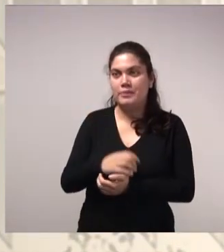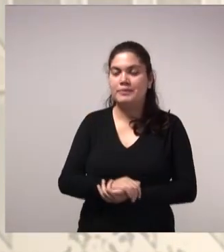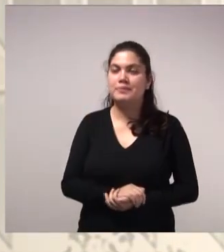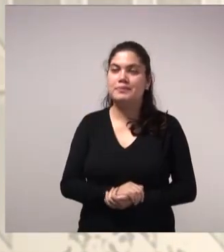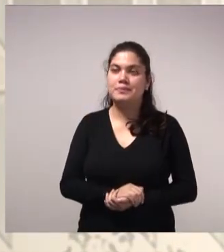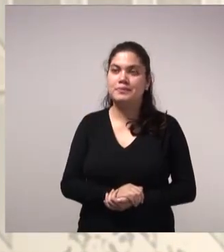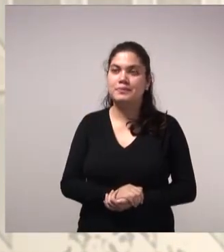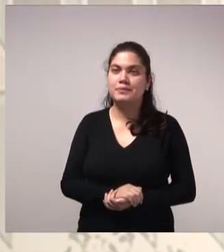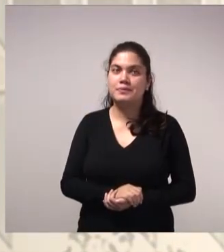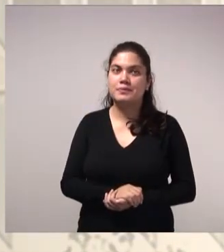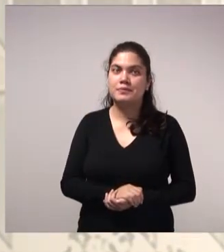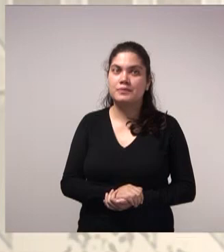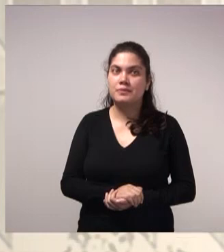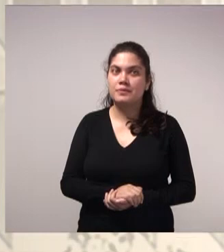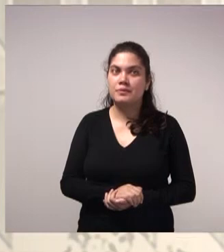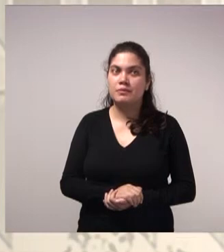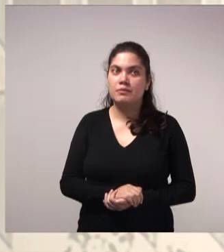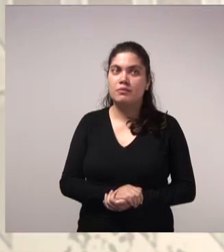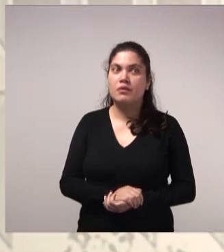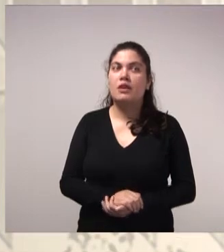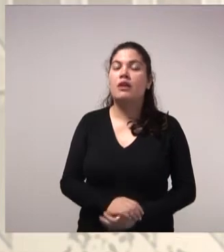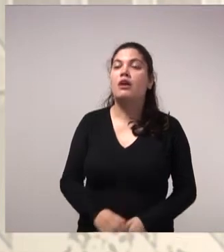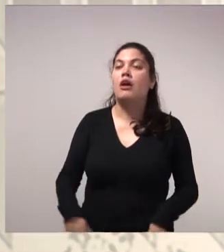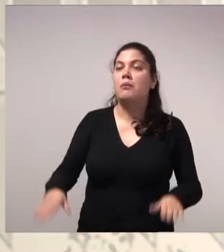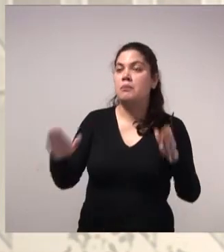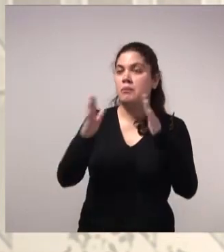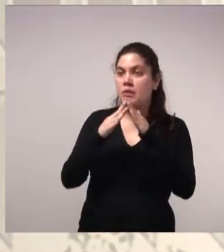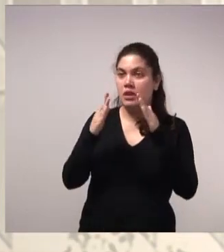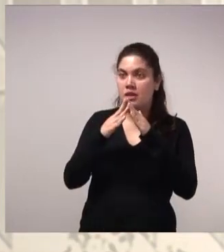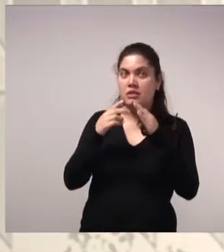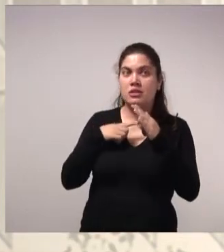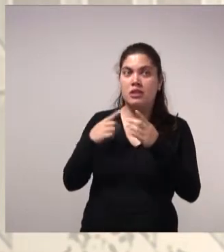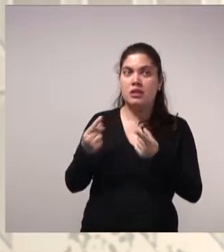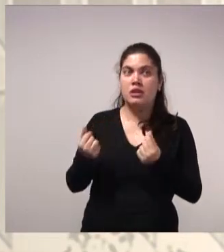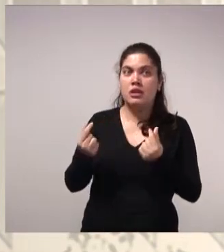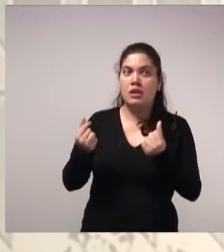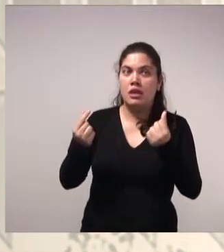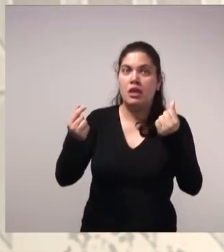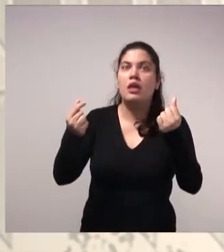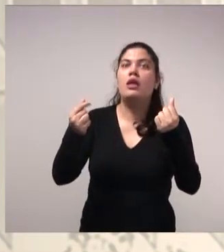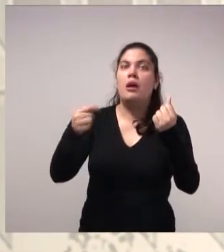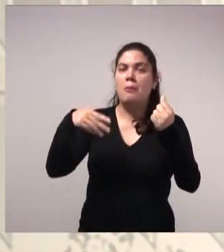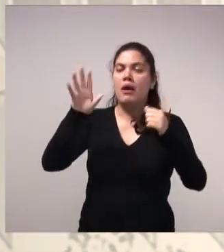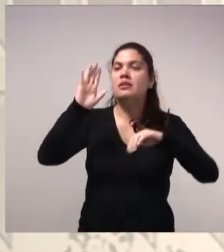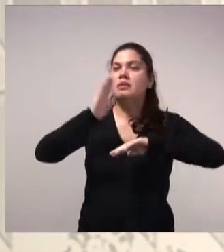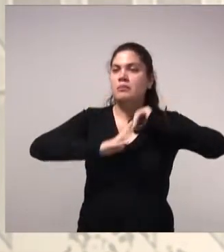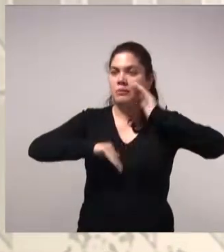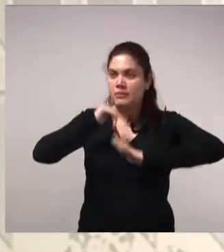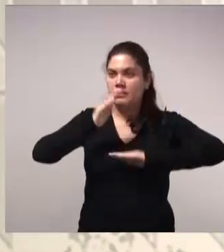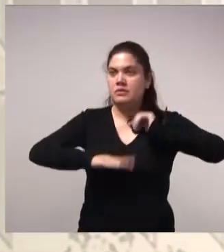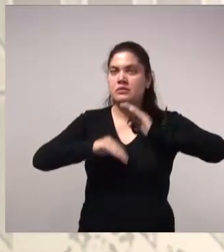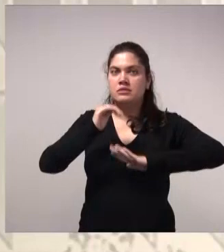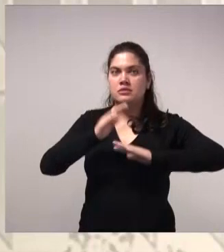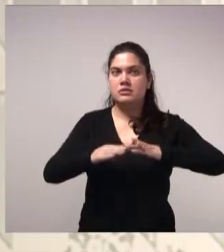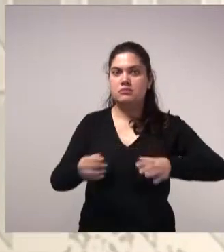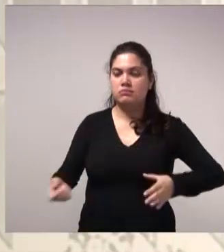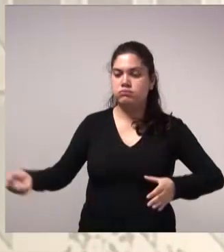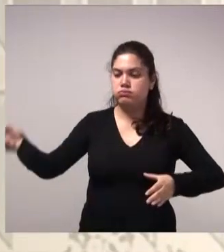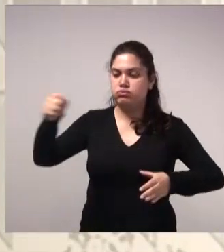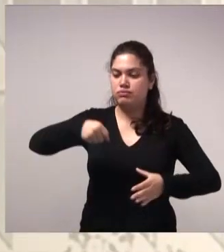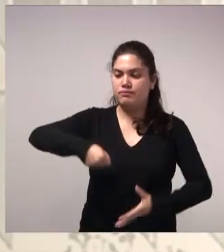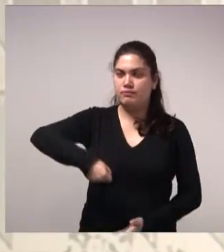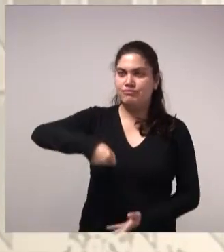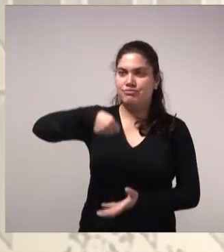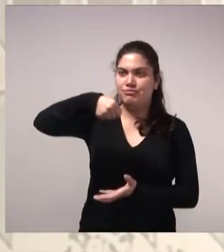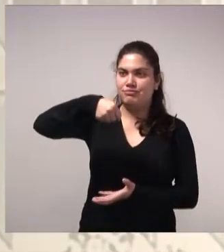Para residências de renda média baixa, evidentemente que foi mais a prática do tonel e balde. A mesma